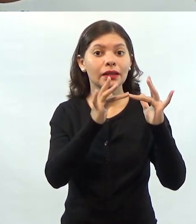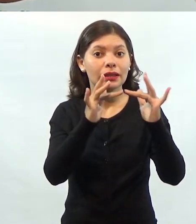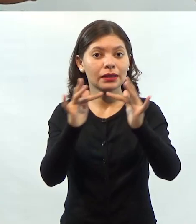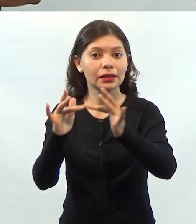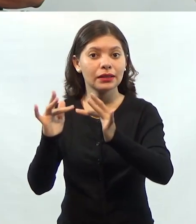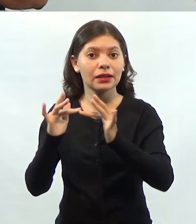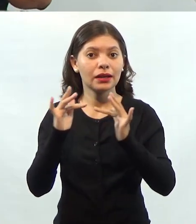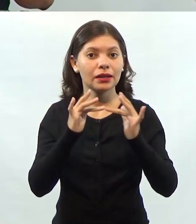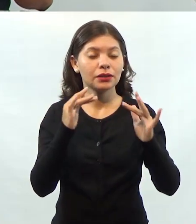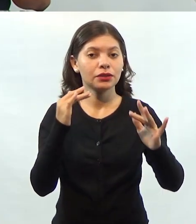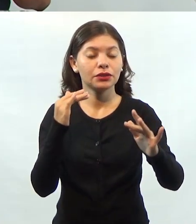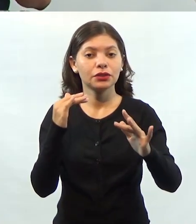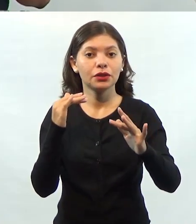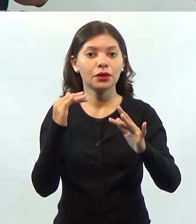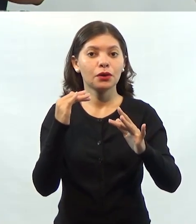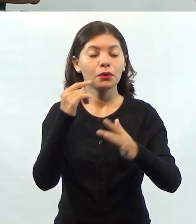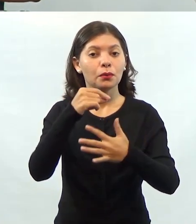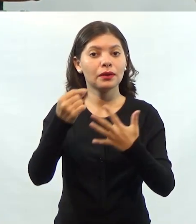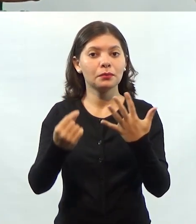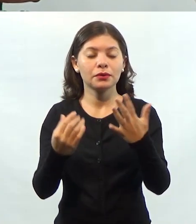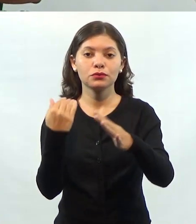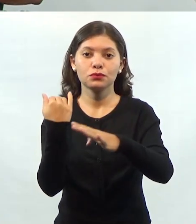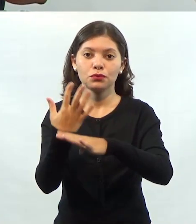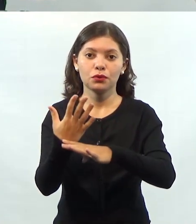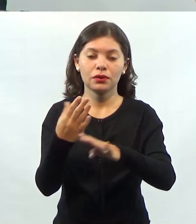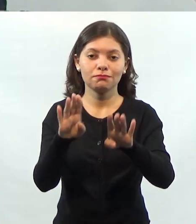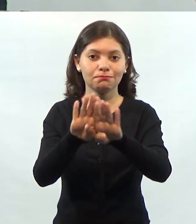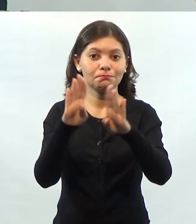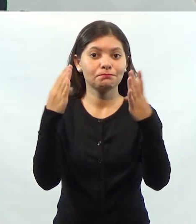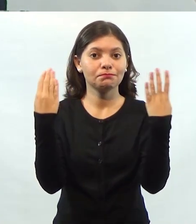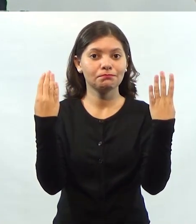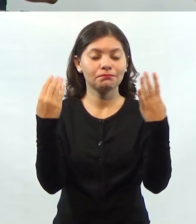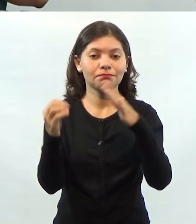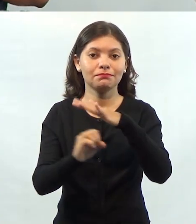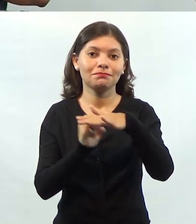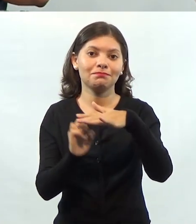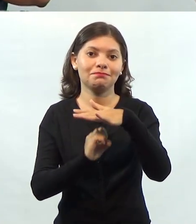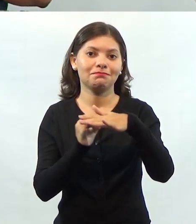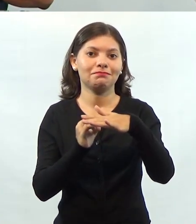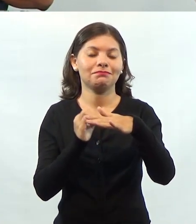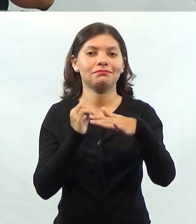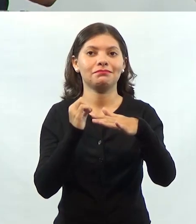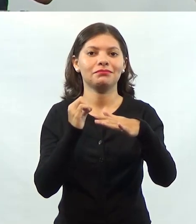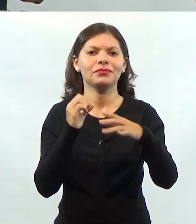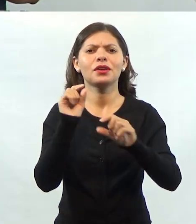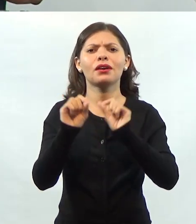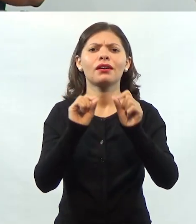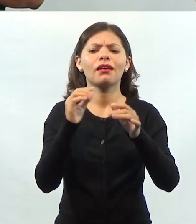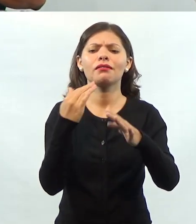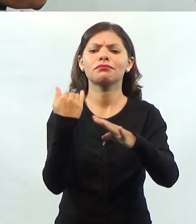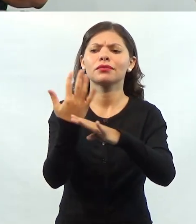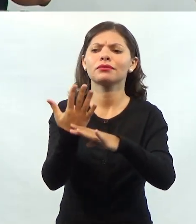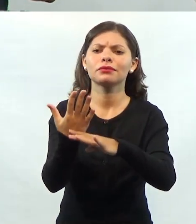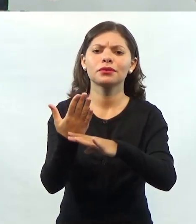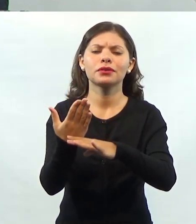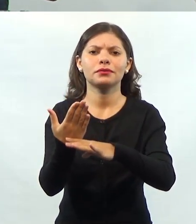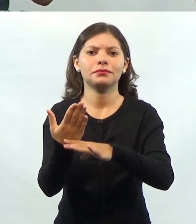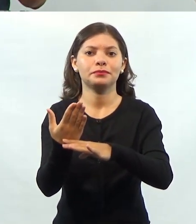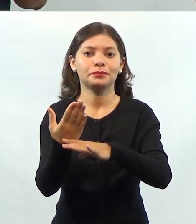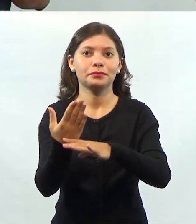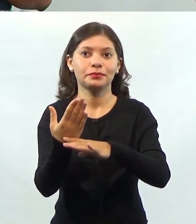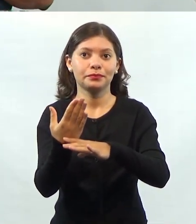fora dela. Então, a empresa é um sistema aberto, porque ela interage com elementos que estão fora dela. Quem são esses elementos que estão fora da empresa?